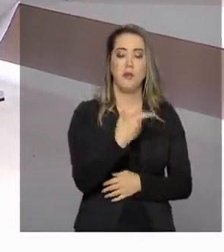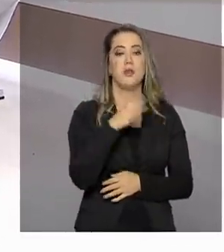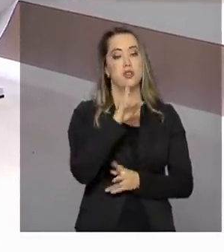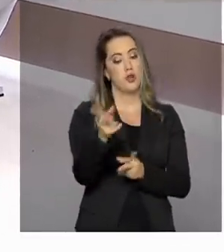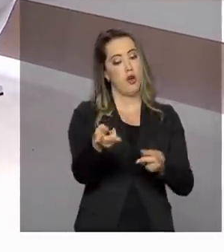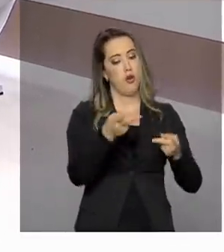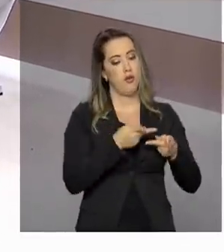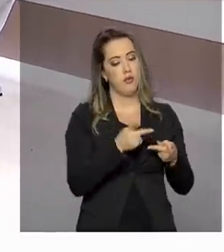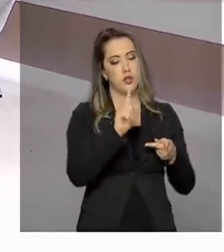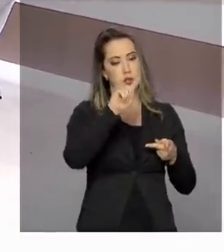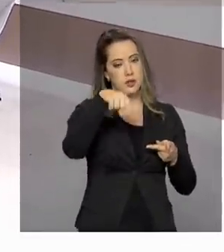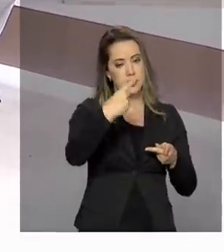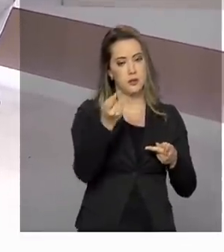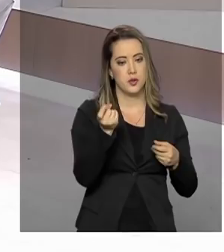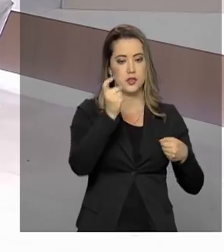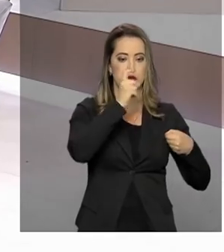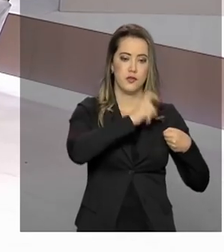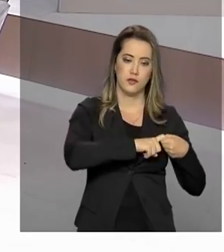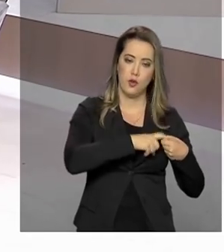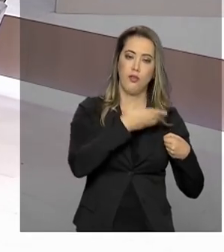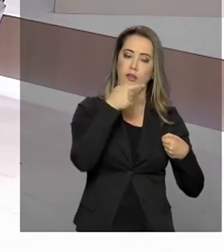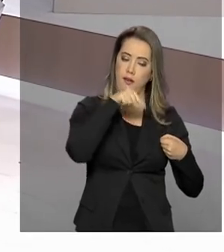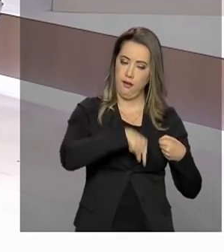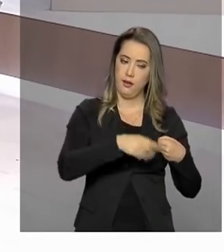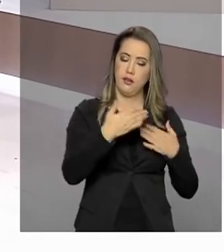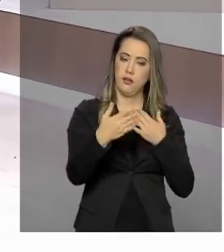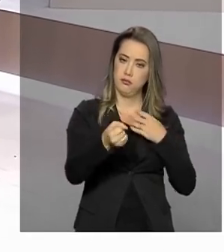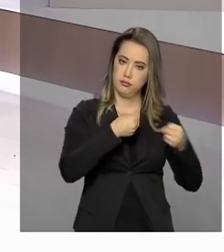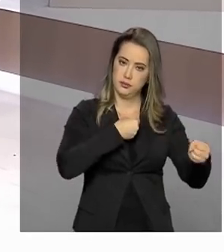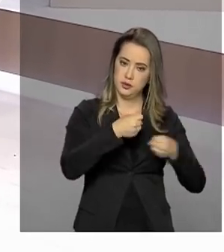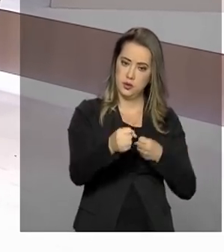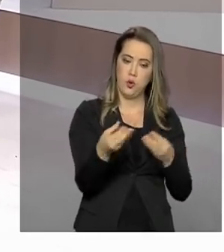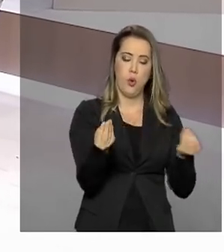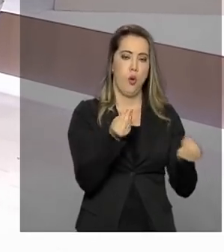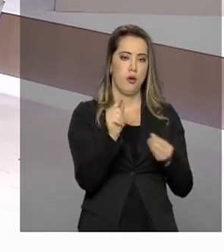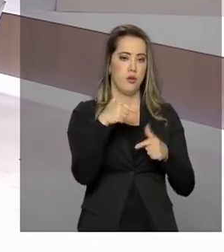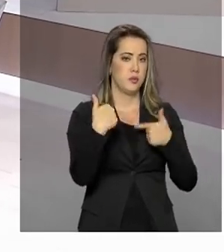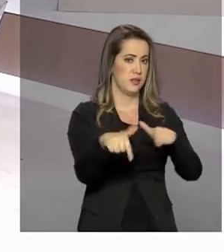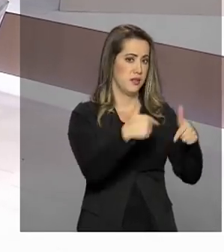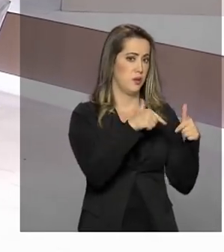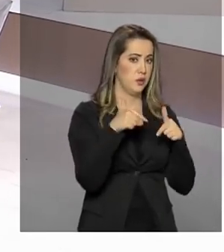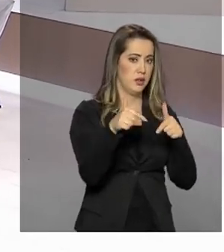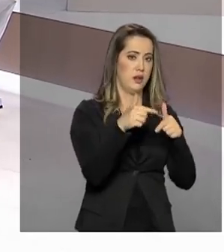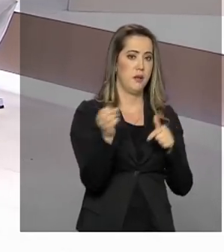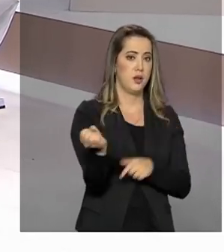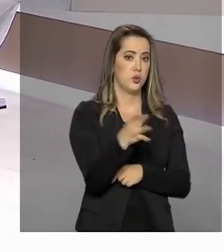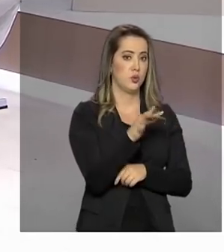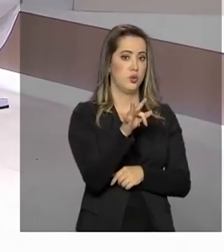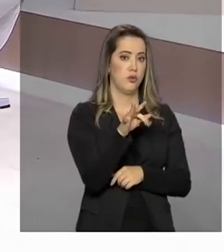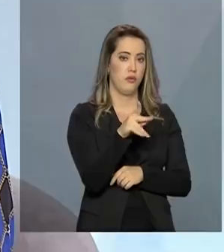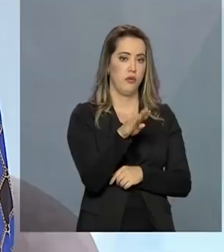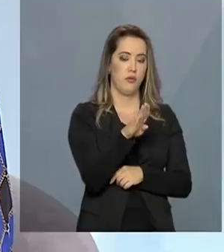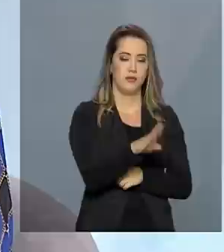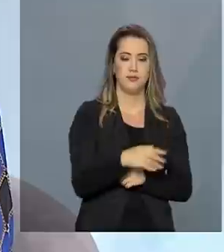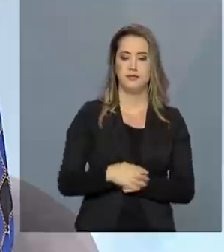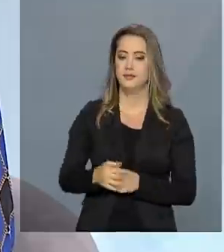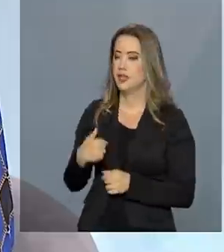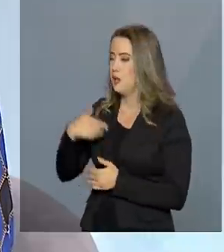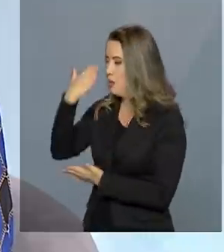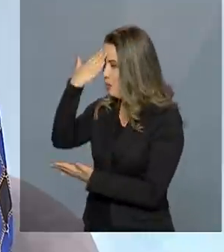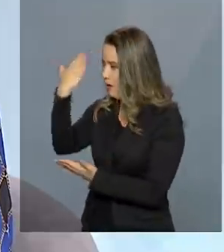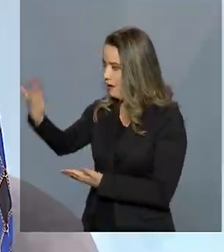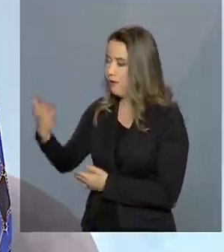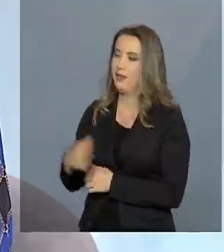deixo o convite para a senhora vir uma próxima vez nesse ano, falar como é que está sendo a operacionalização do novo fundo. Muito obrigada. Eu faço